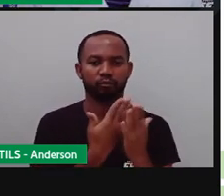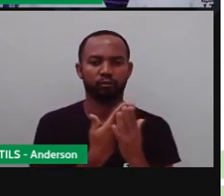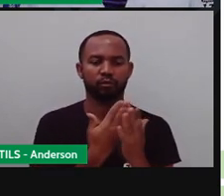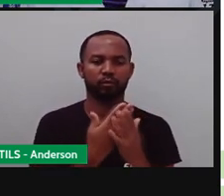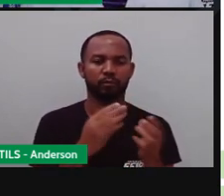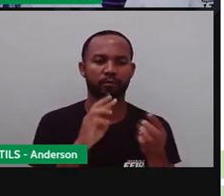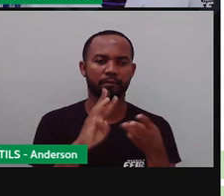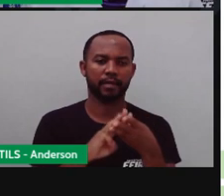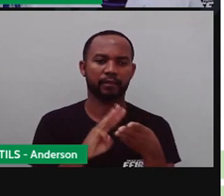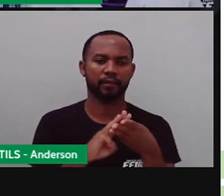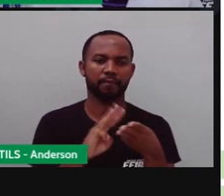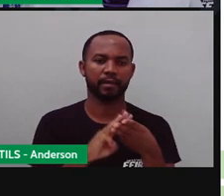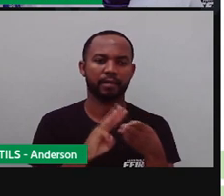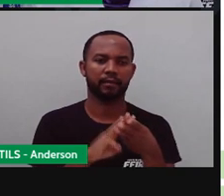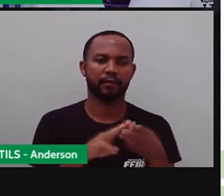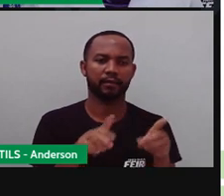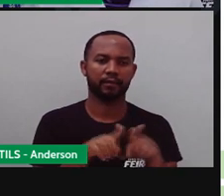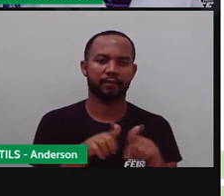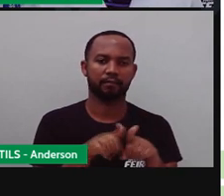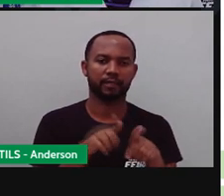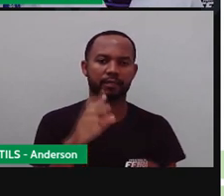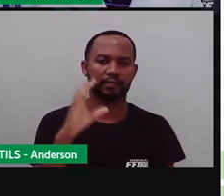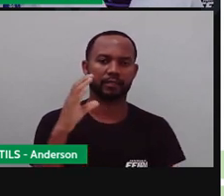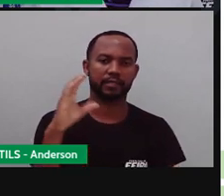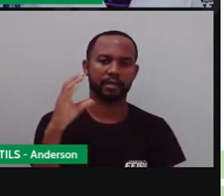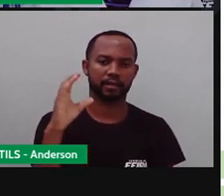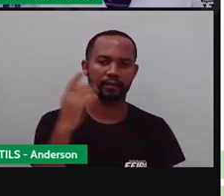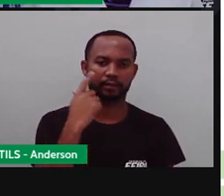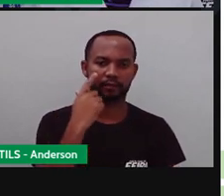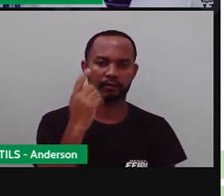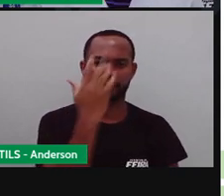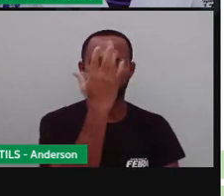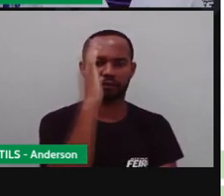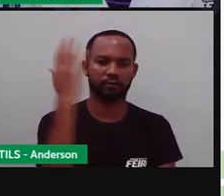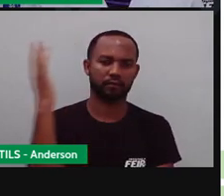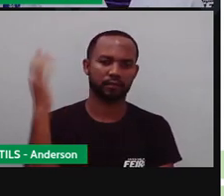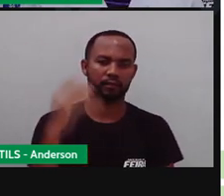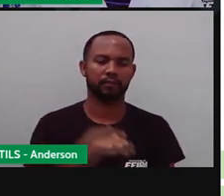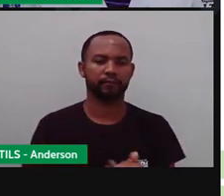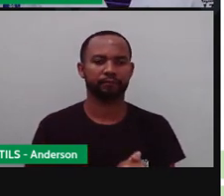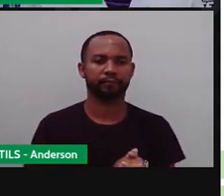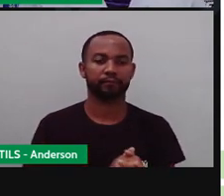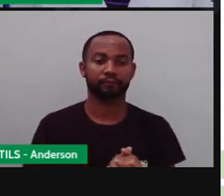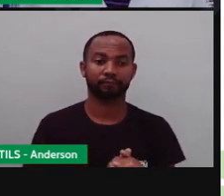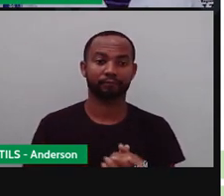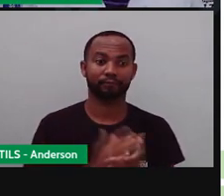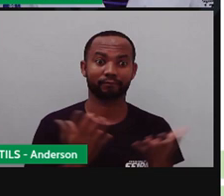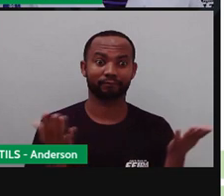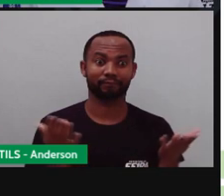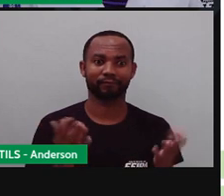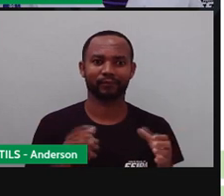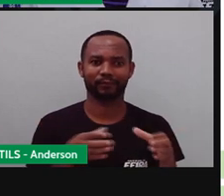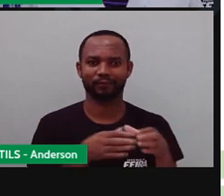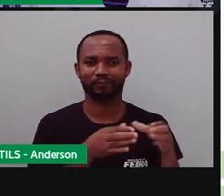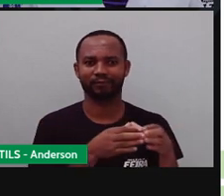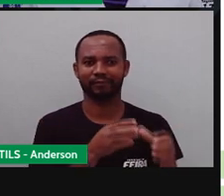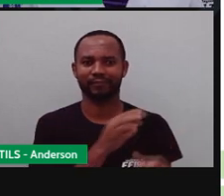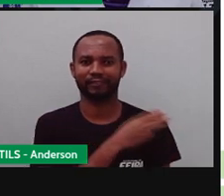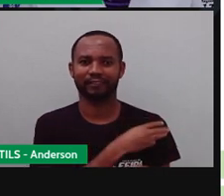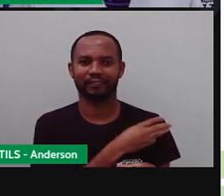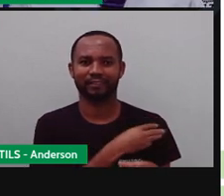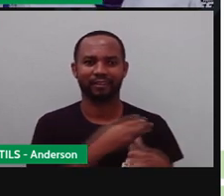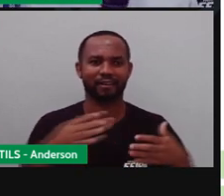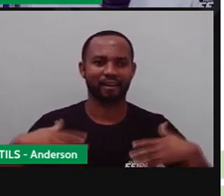matemática e ciências da natureza. Vamos lá, pessoal? O terceiro ano tá bem animado aí.